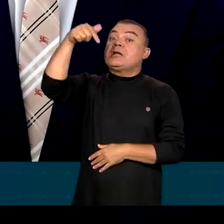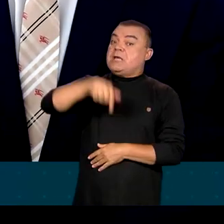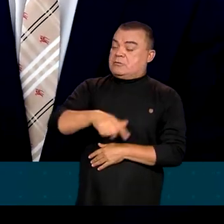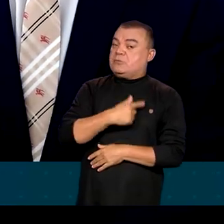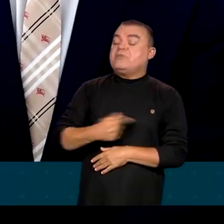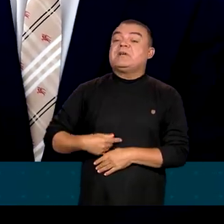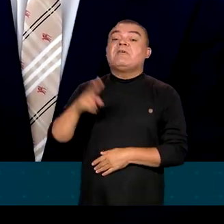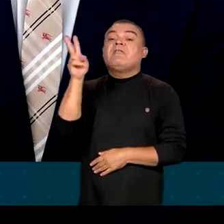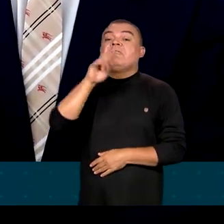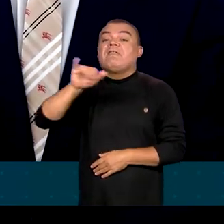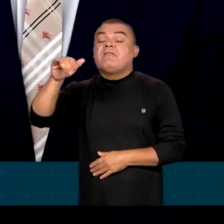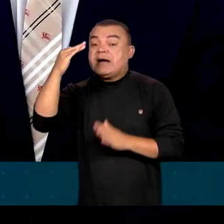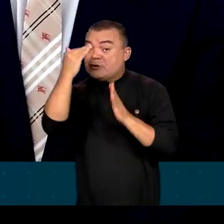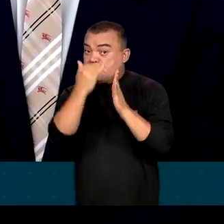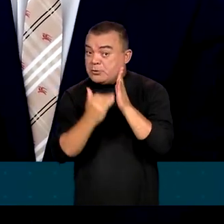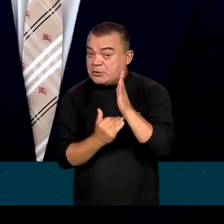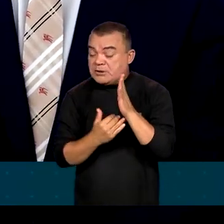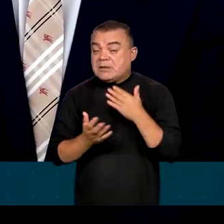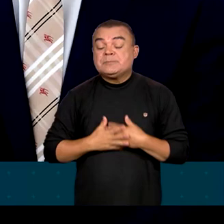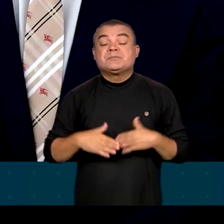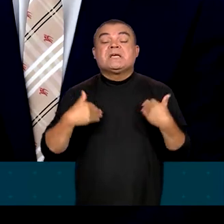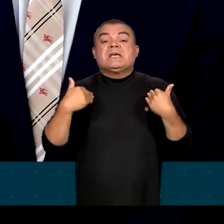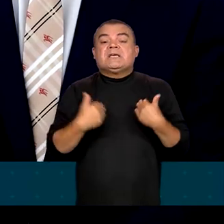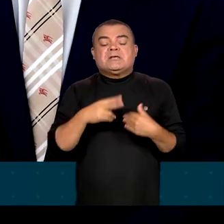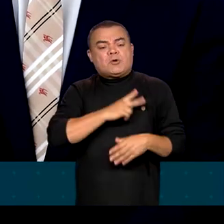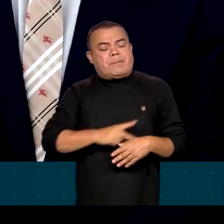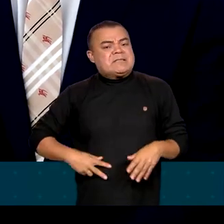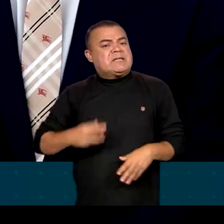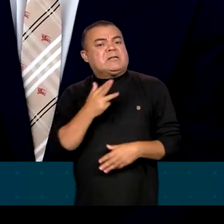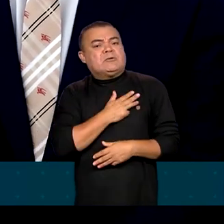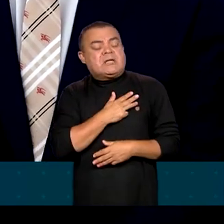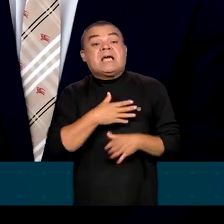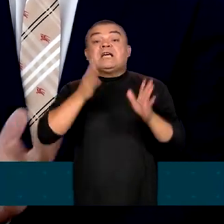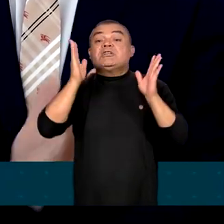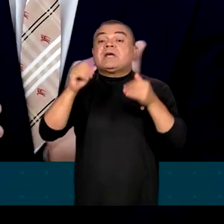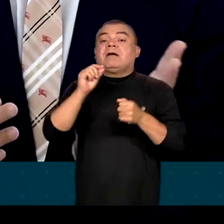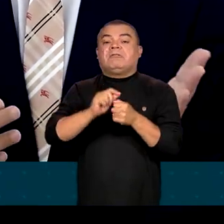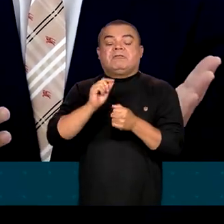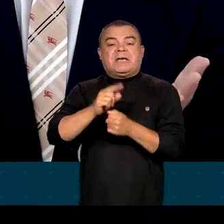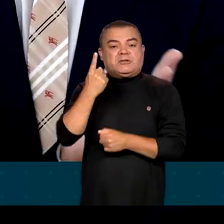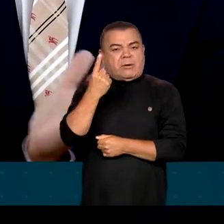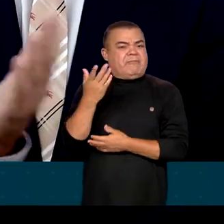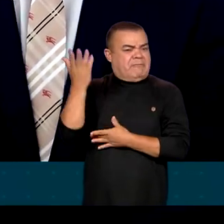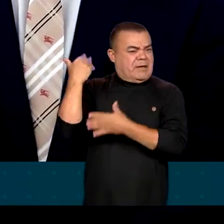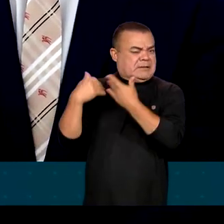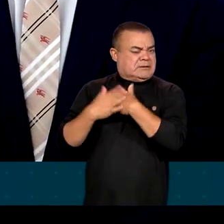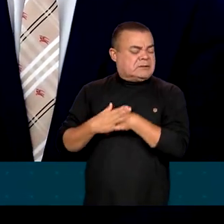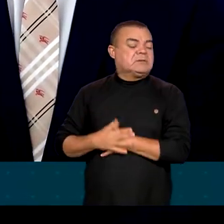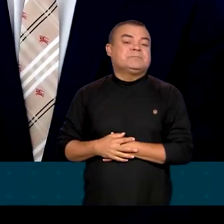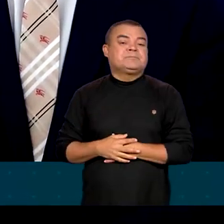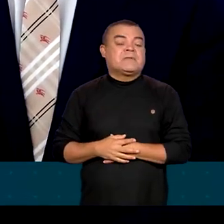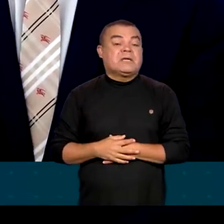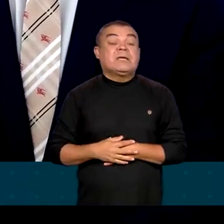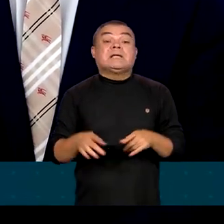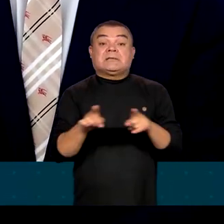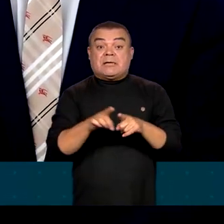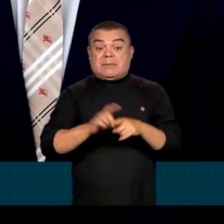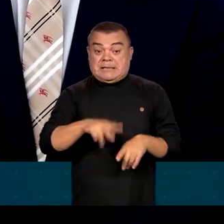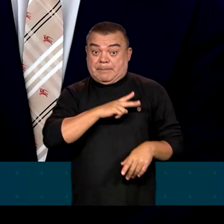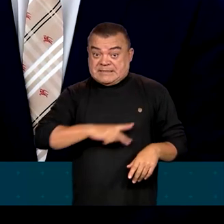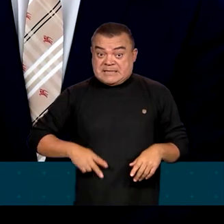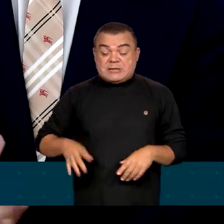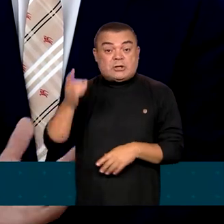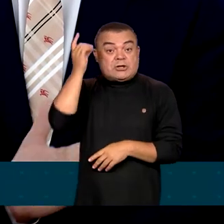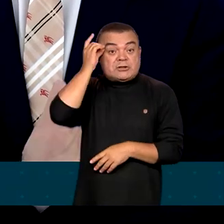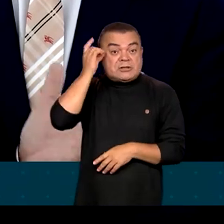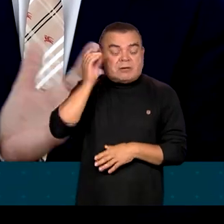vai diminuir, e que isso o presidente Lula já fez uma vez. O governo dele e da presidente Dilma diminuiu o